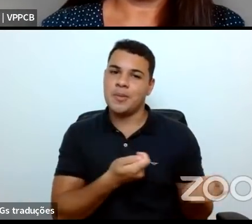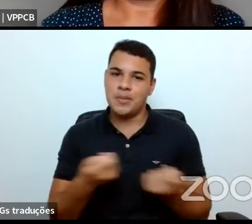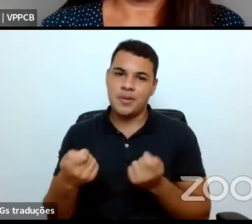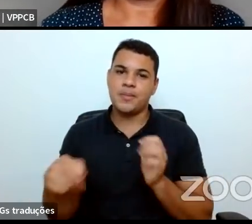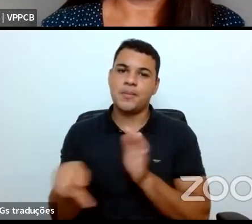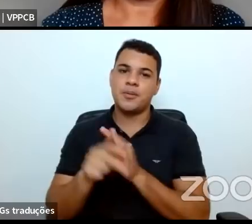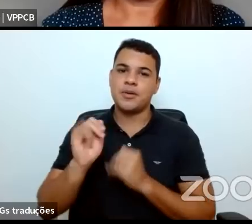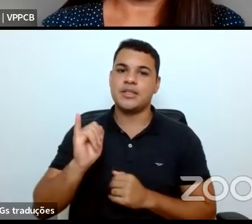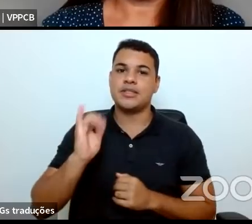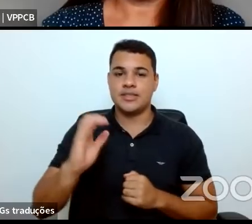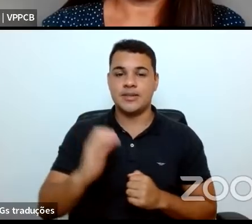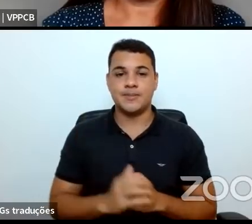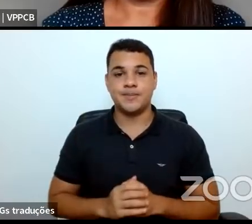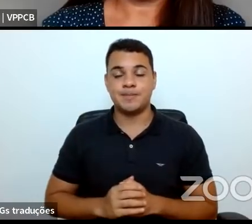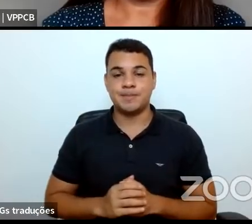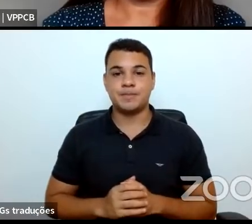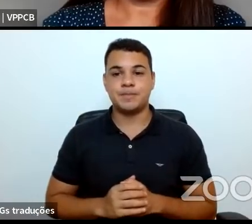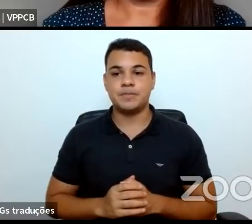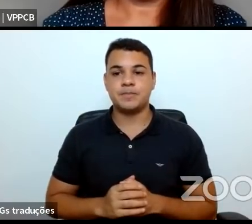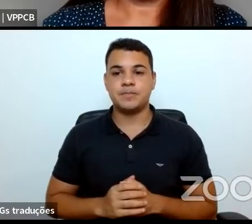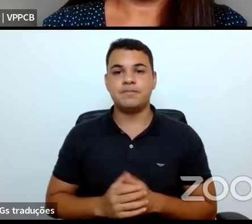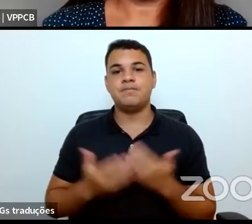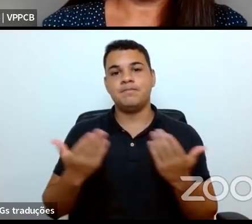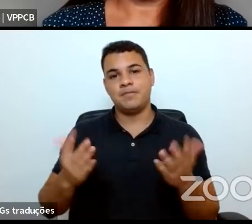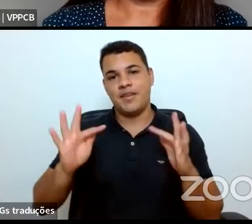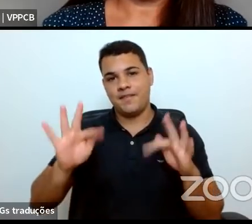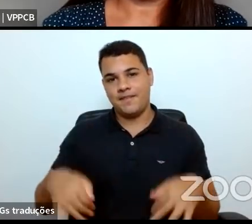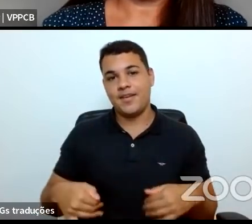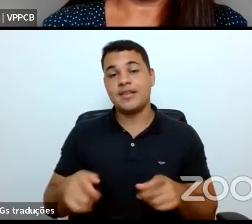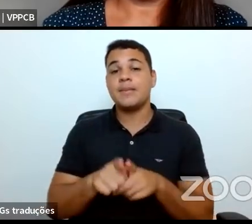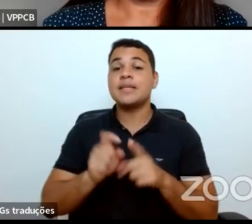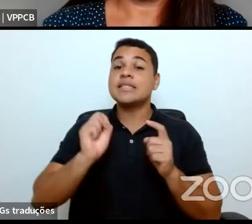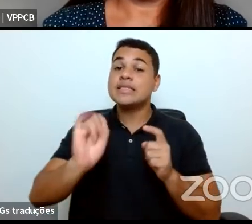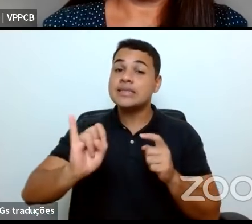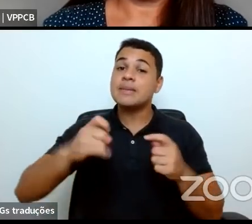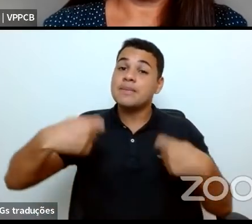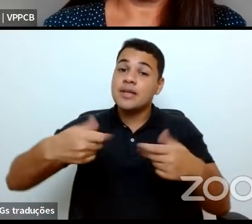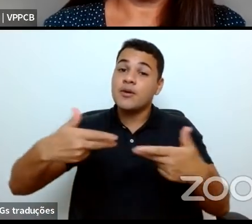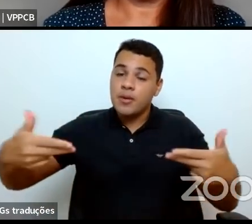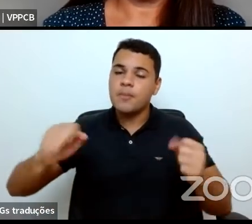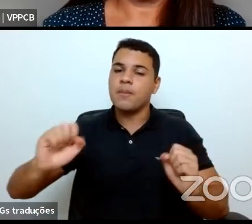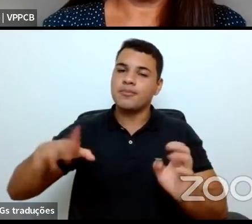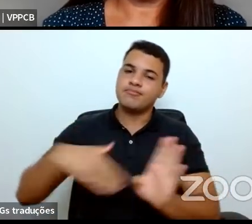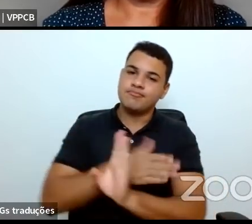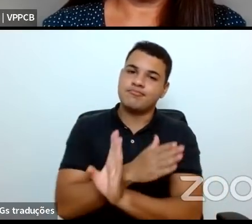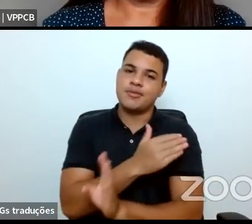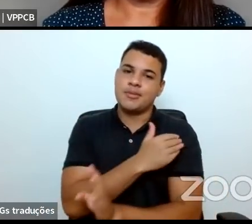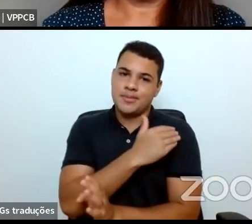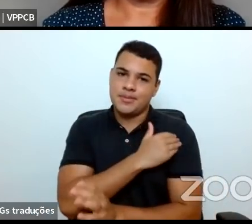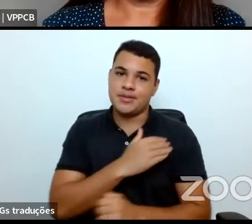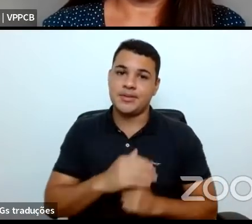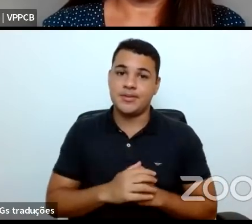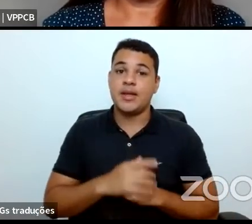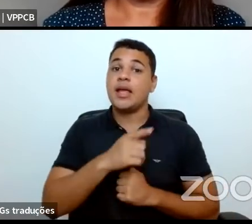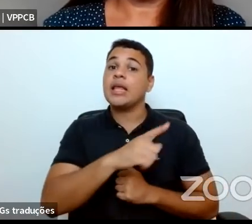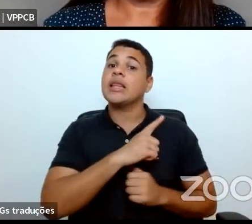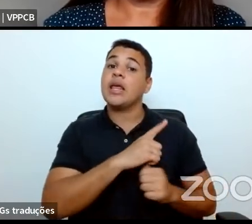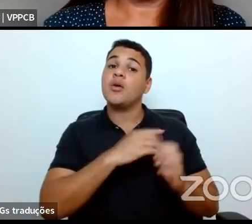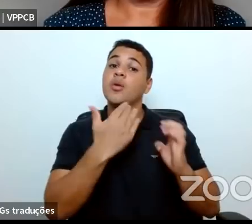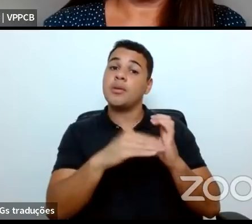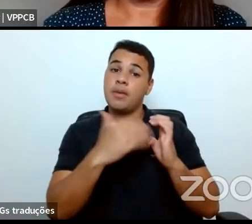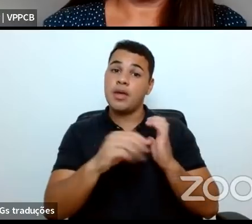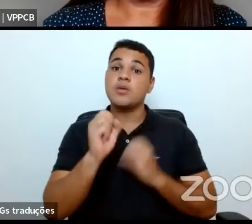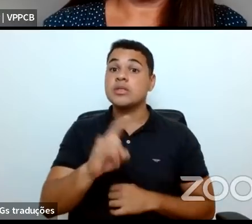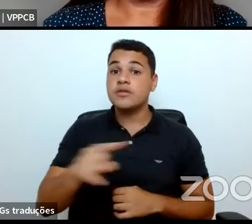Científica e é isso, fico à disposição de todos, já vamos, já tenho lá um e-mail também para quem